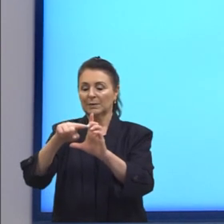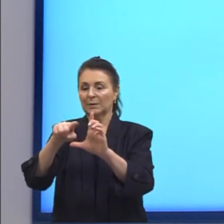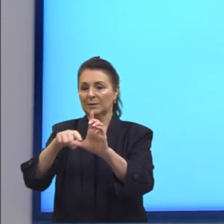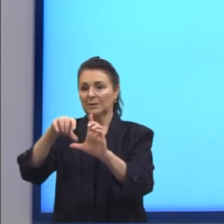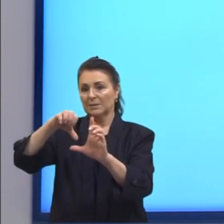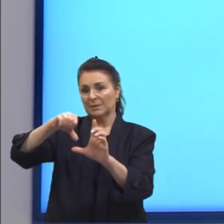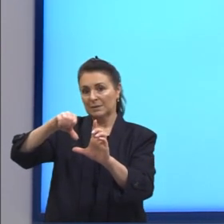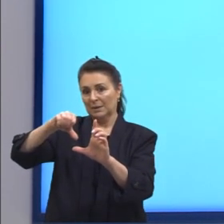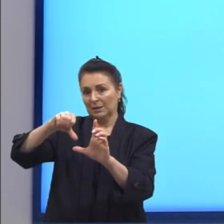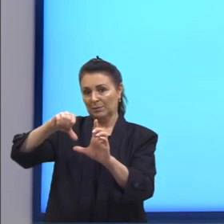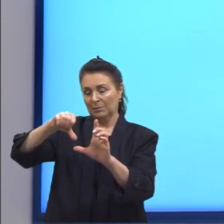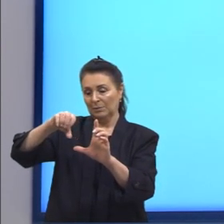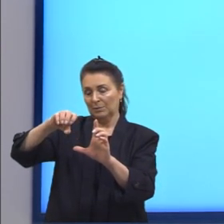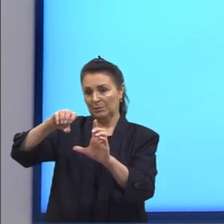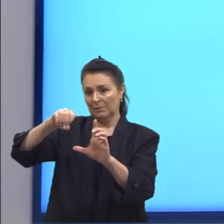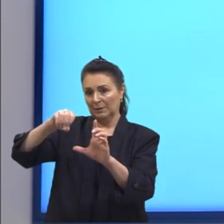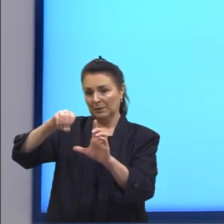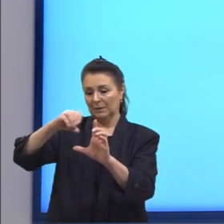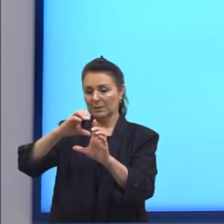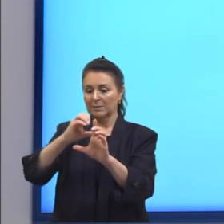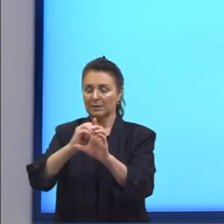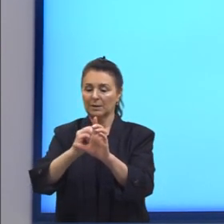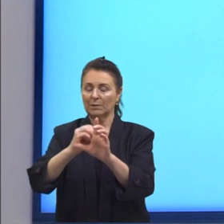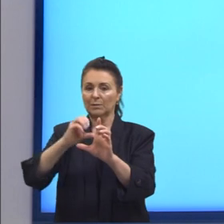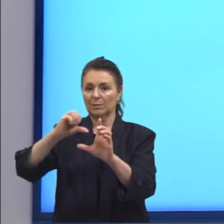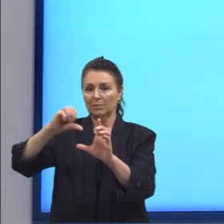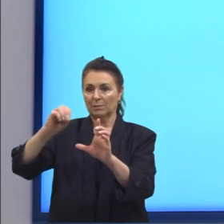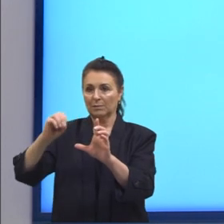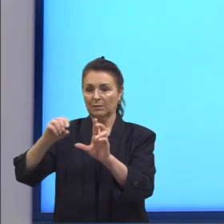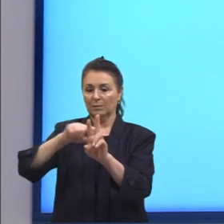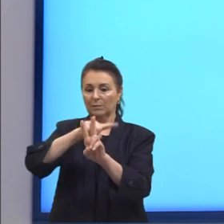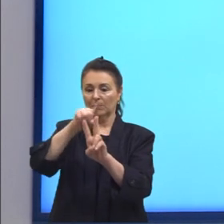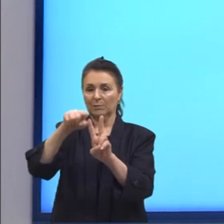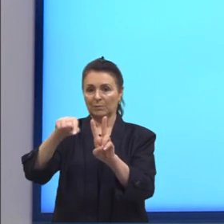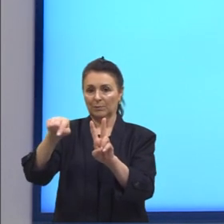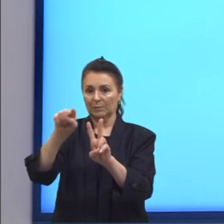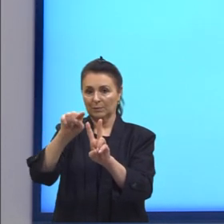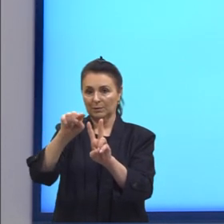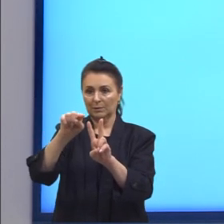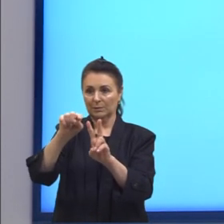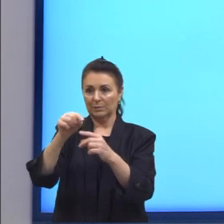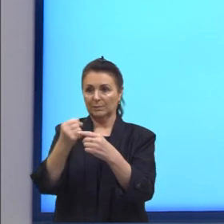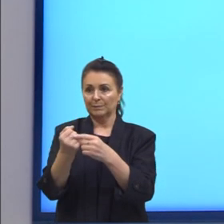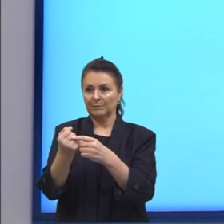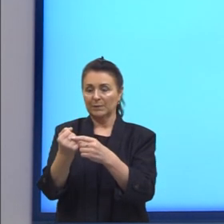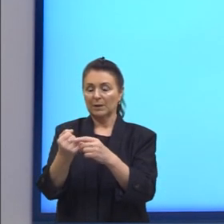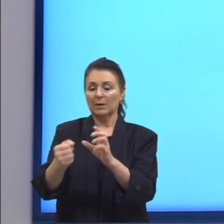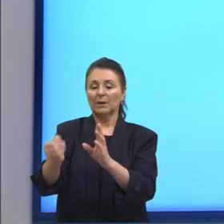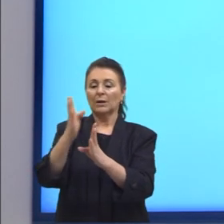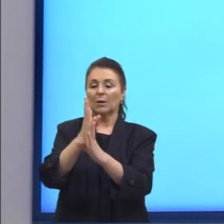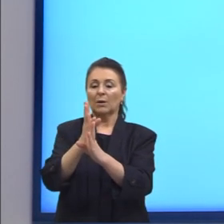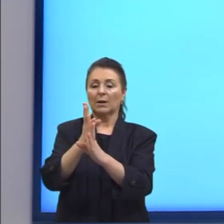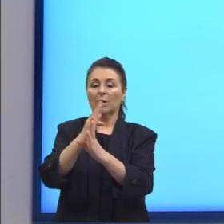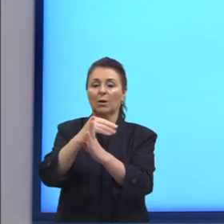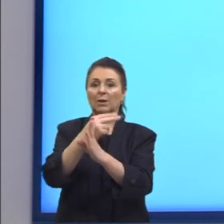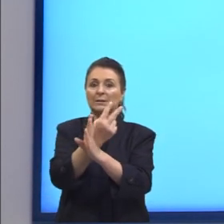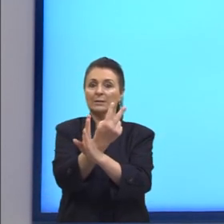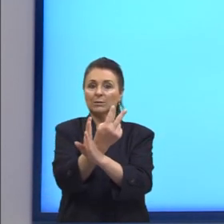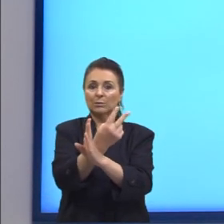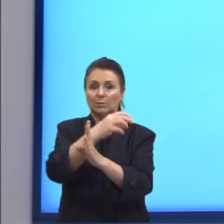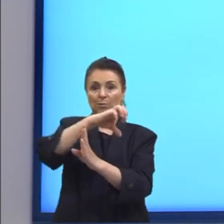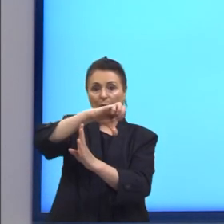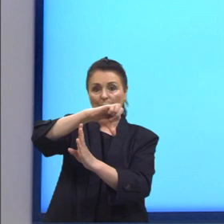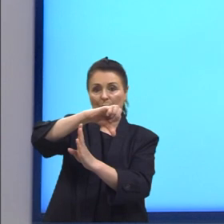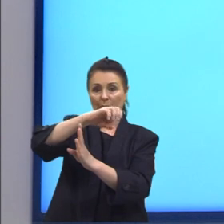90 graus ou 0 e π sobre 2 radianos. Segundo quadrante, de 90